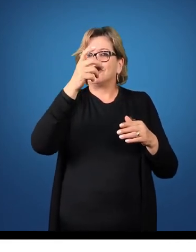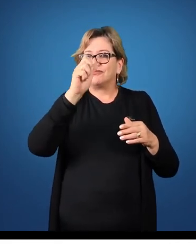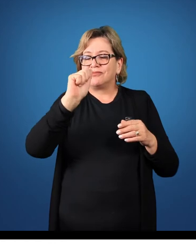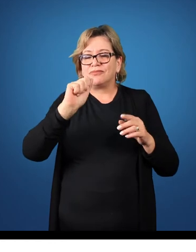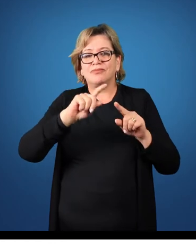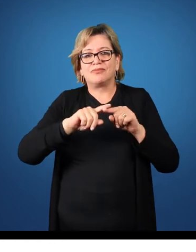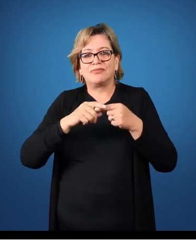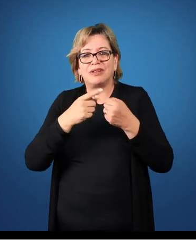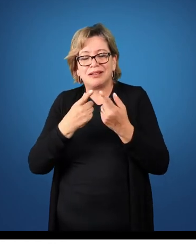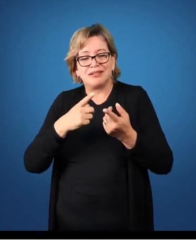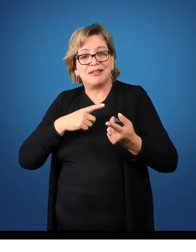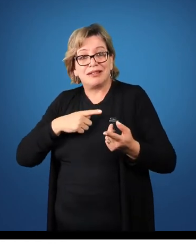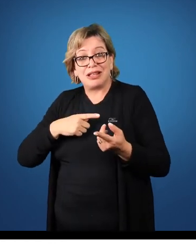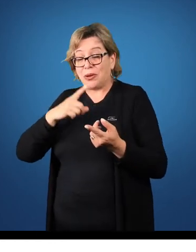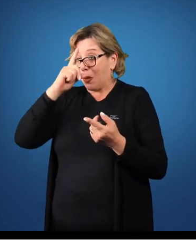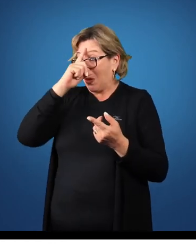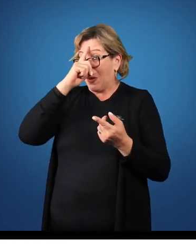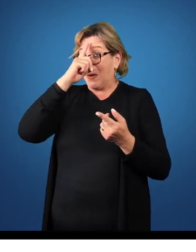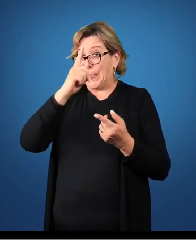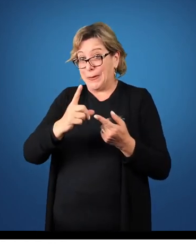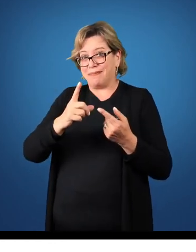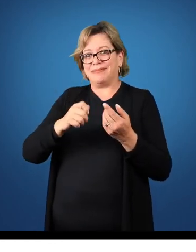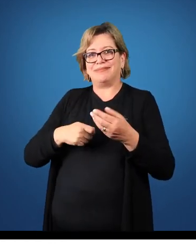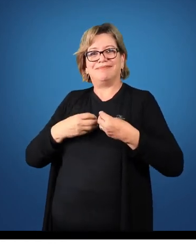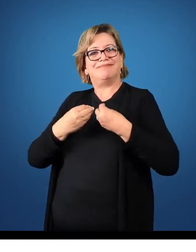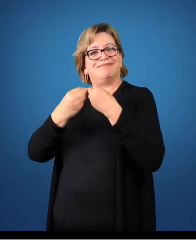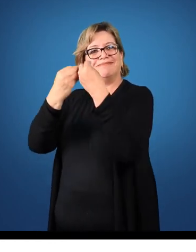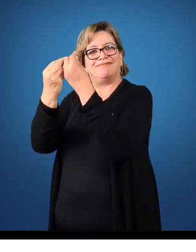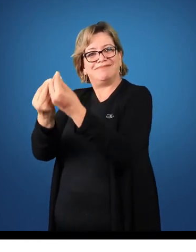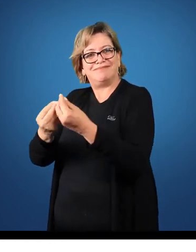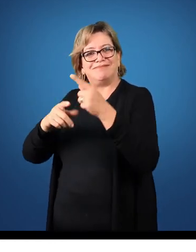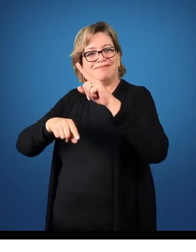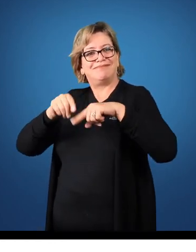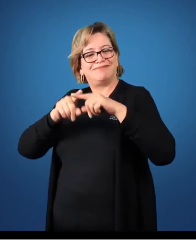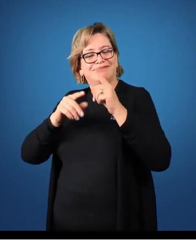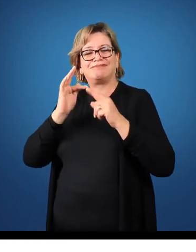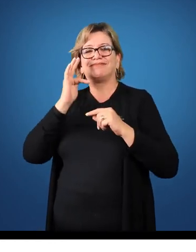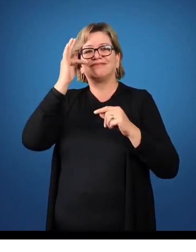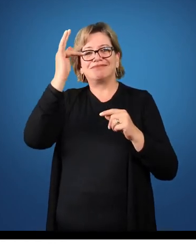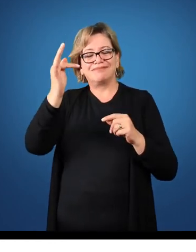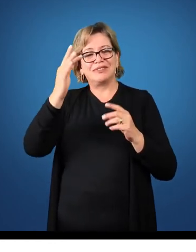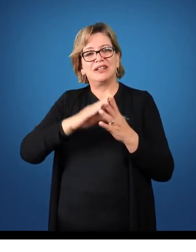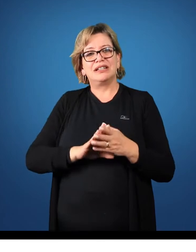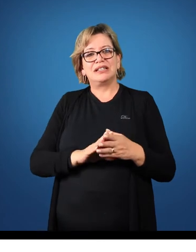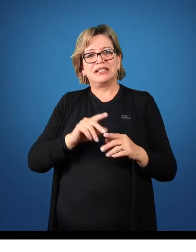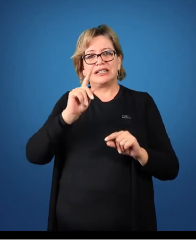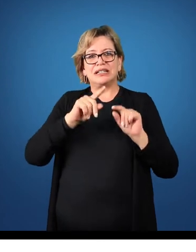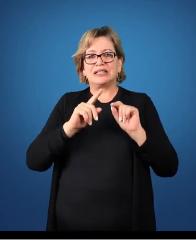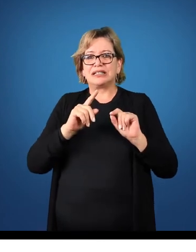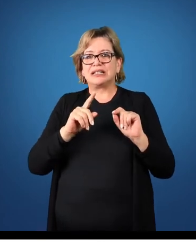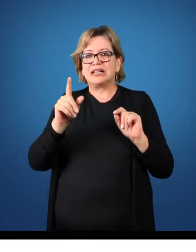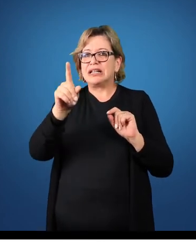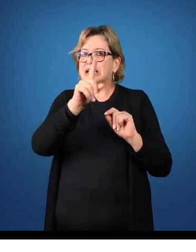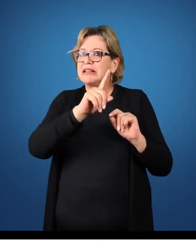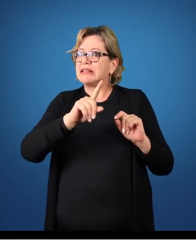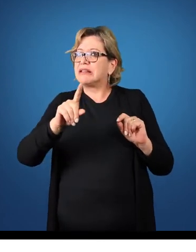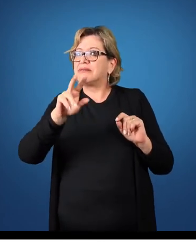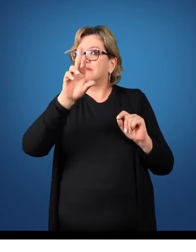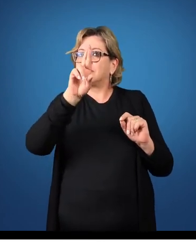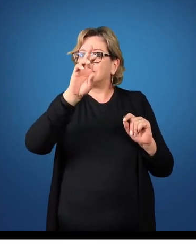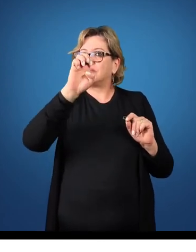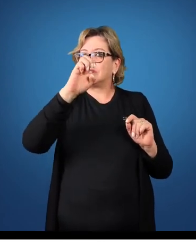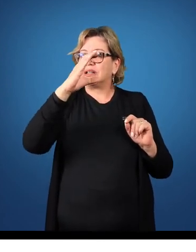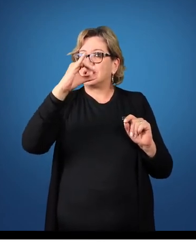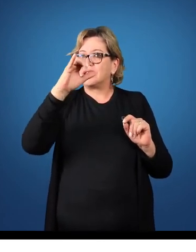mas eu tenho a obrigação de entregar aquele produto no futuro. Essa situação não gera uma receita